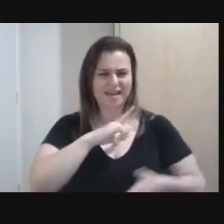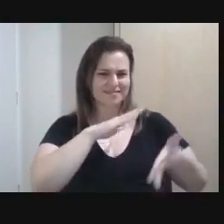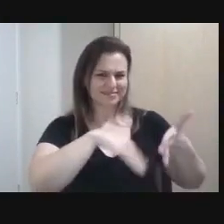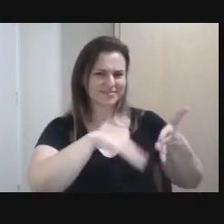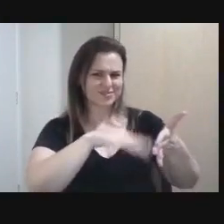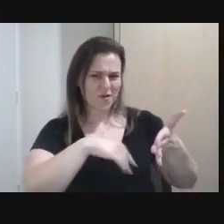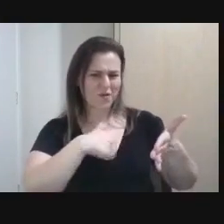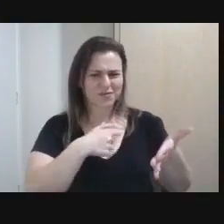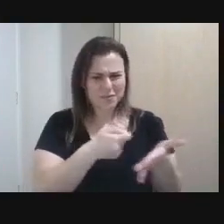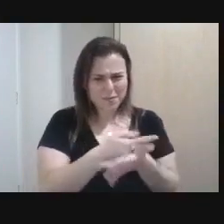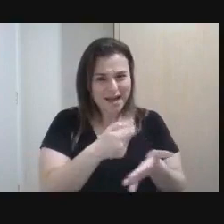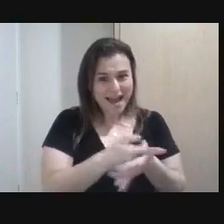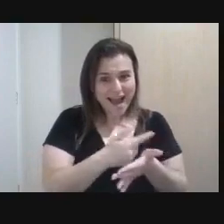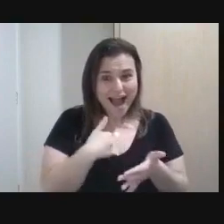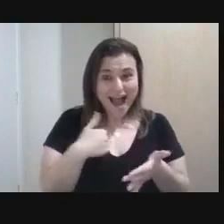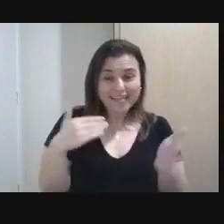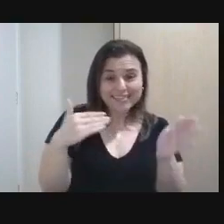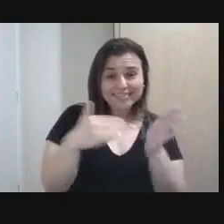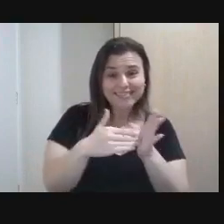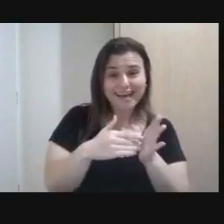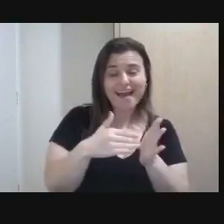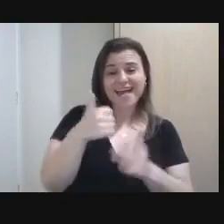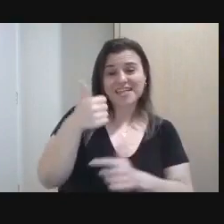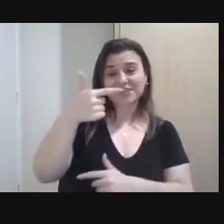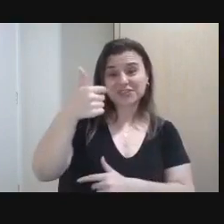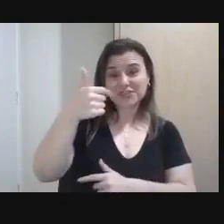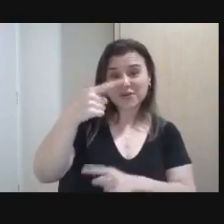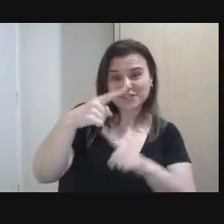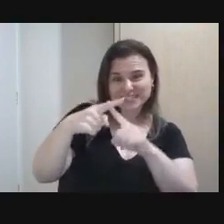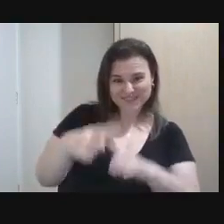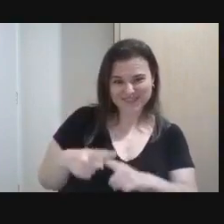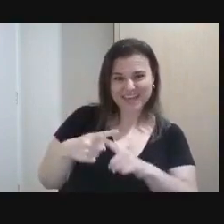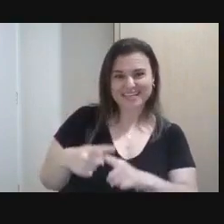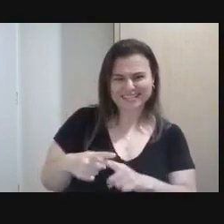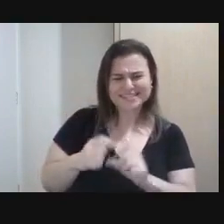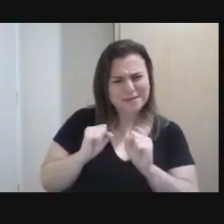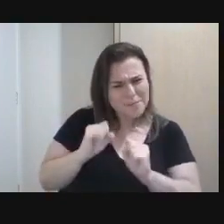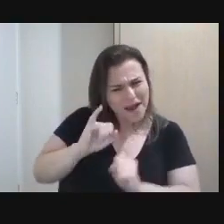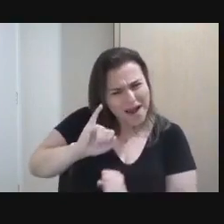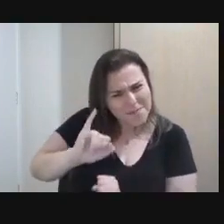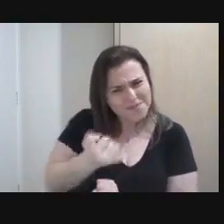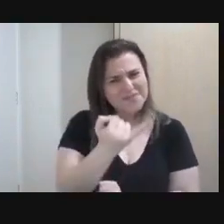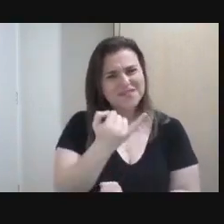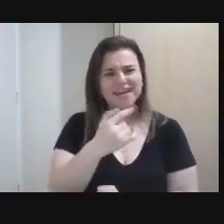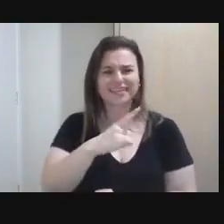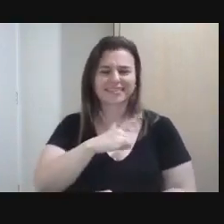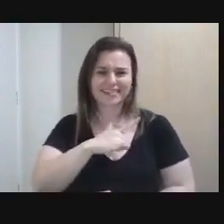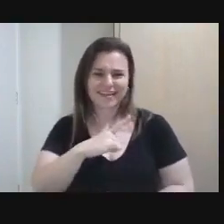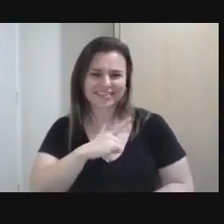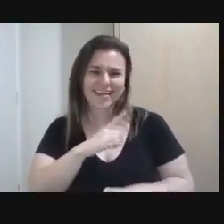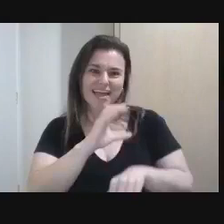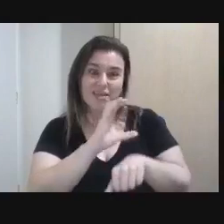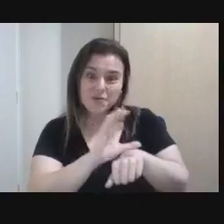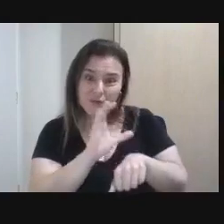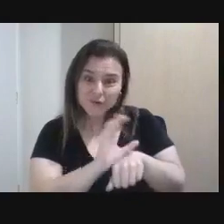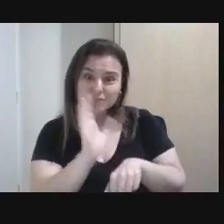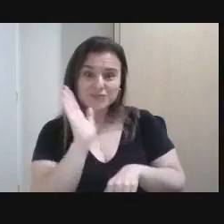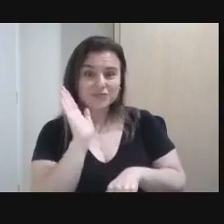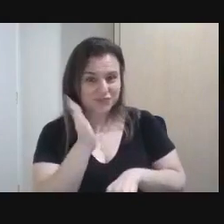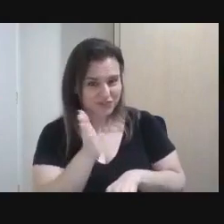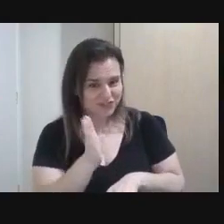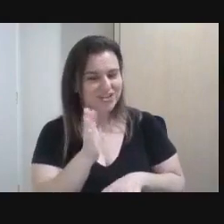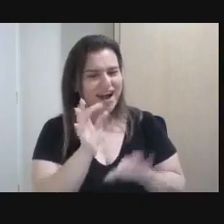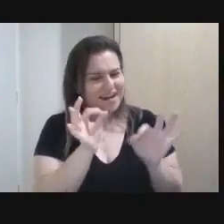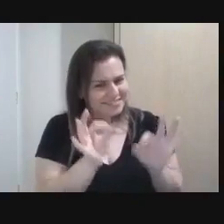12 vezes Então você não pode perder essa oportunidade Vários cursos já confirmados Mas ainda com